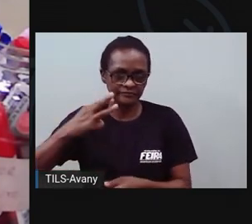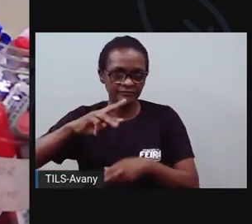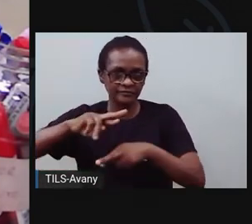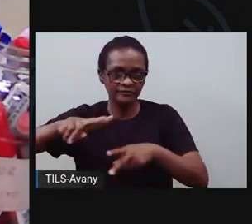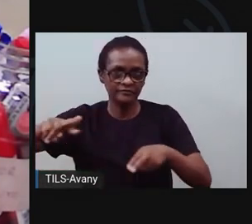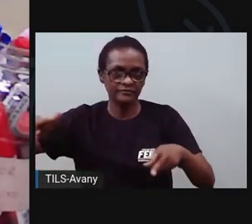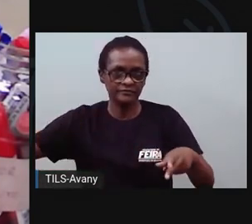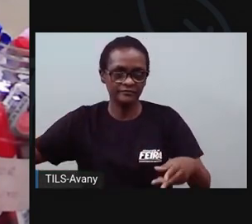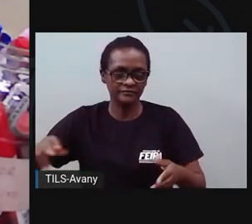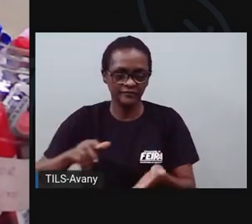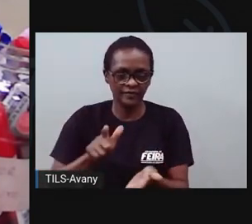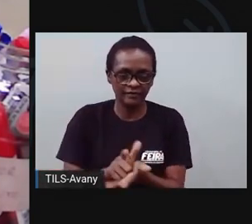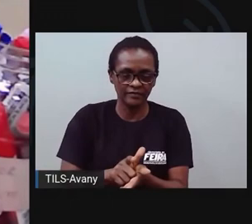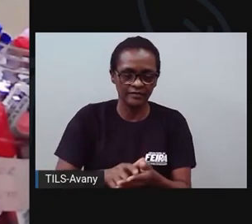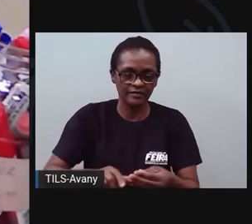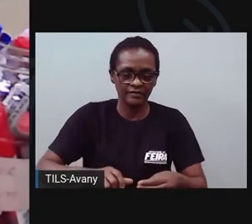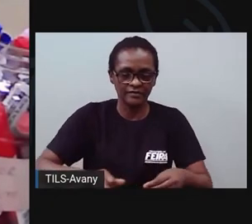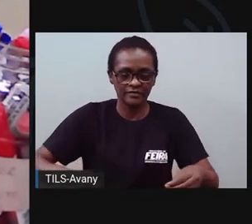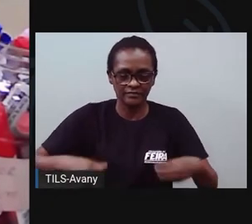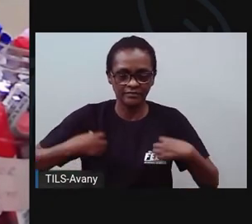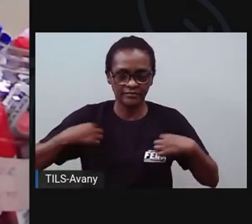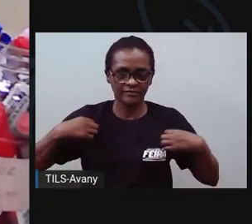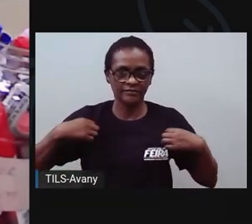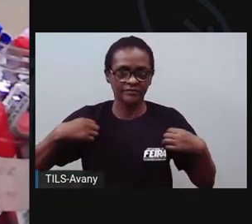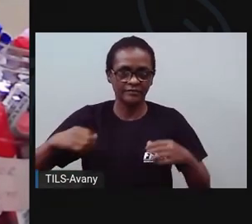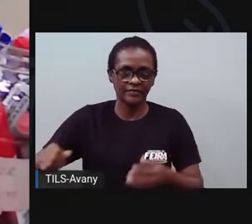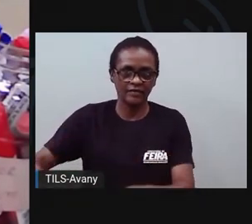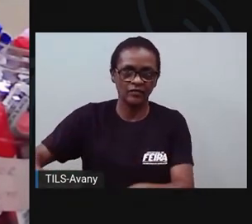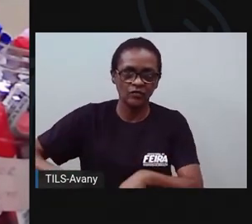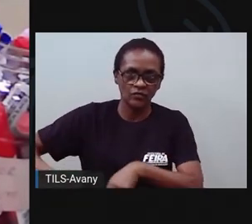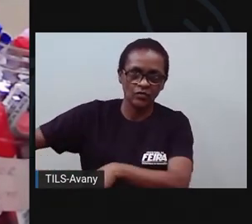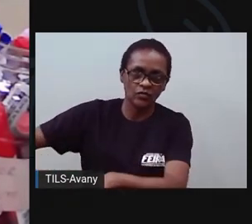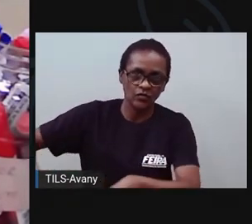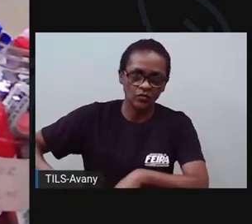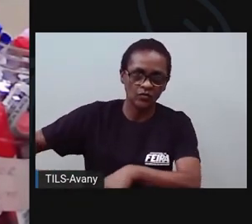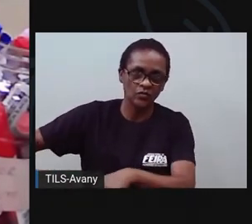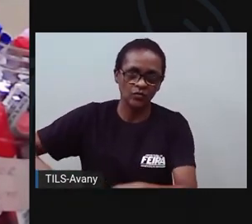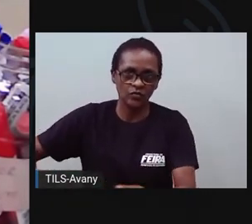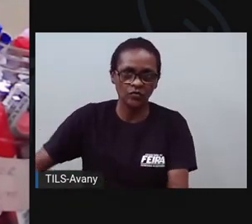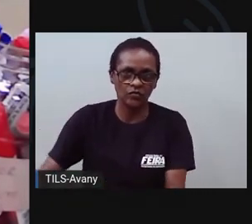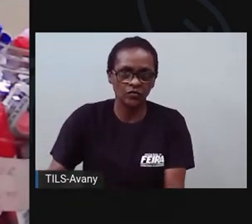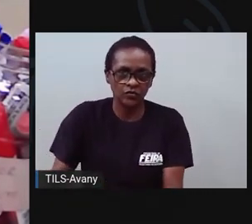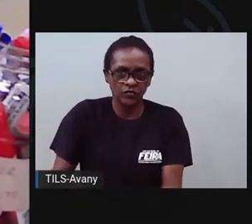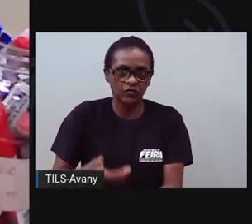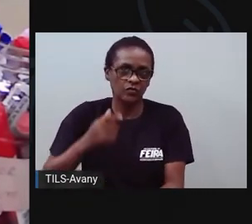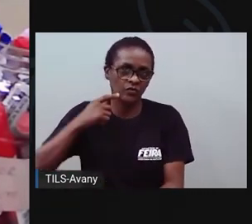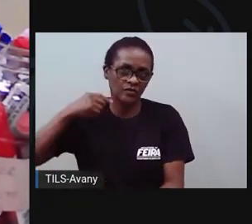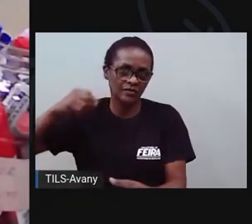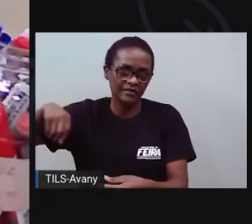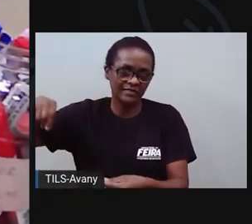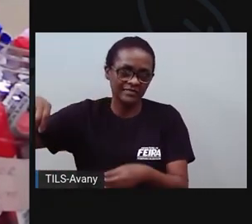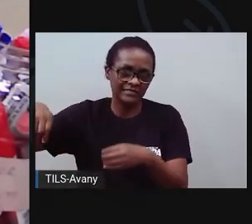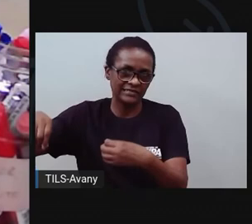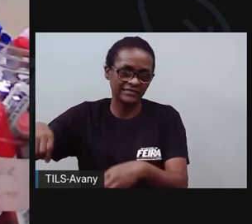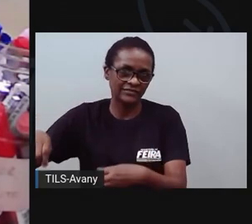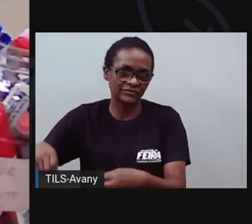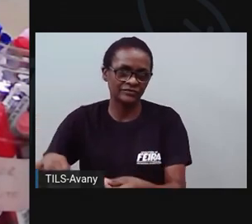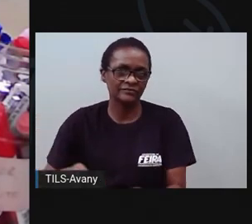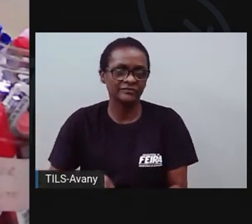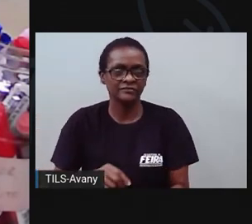Panos de chão e prato, rodo para piso, pá para lixo e esponjas de aço e sintética.